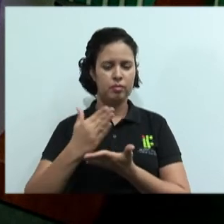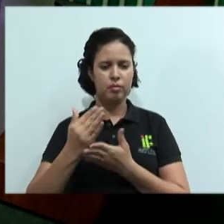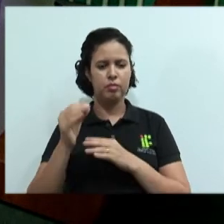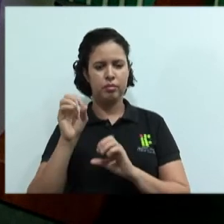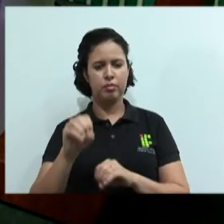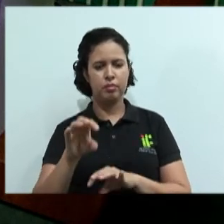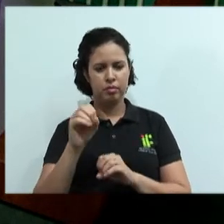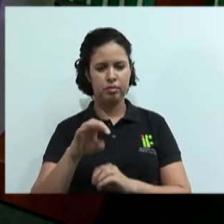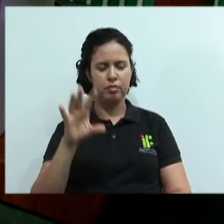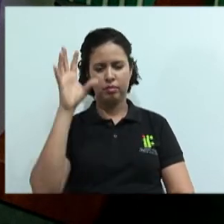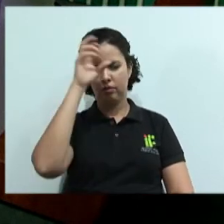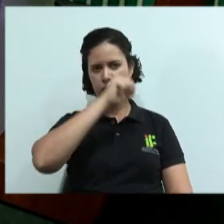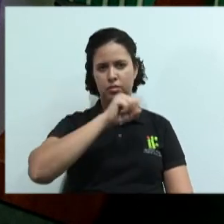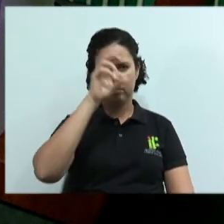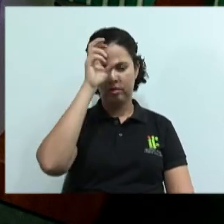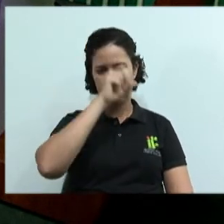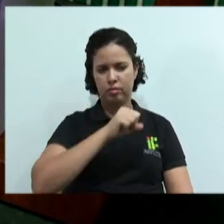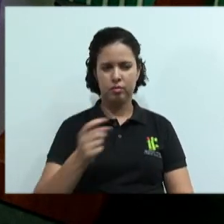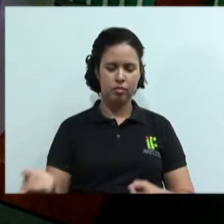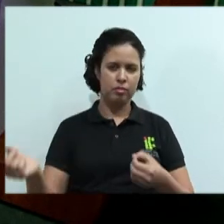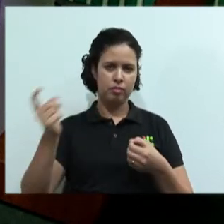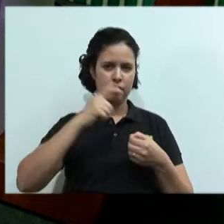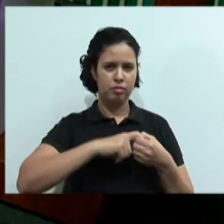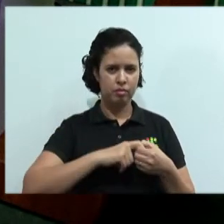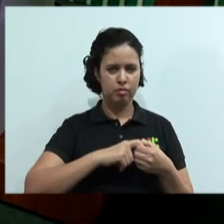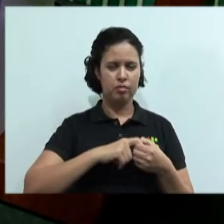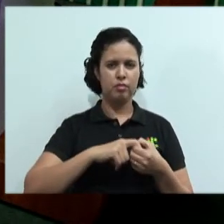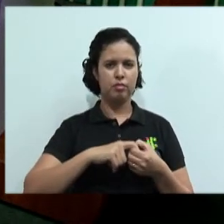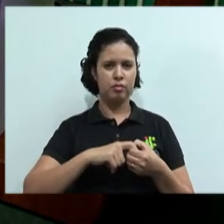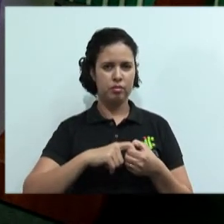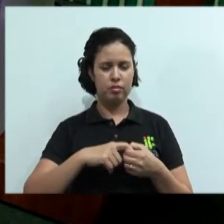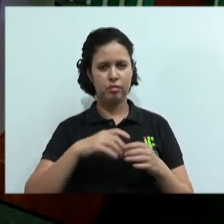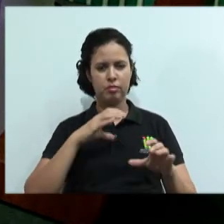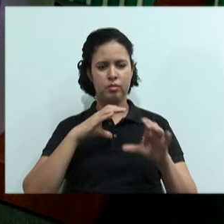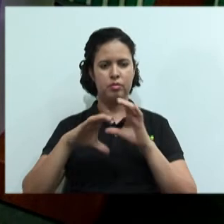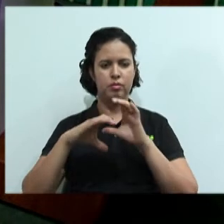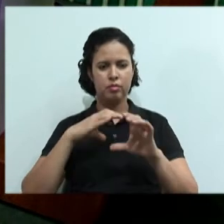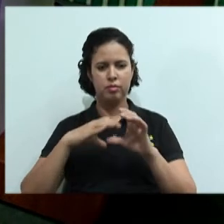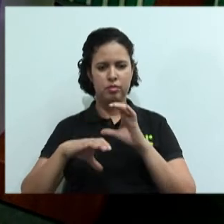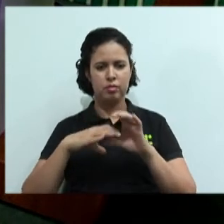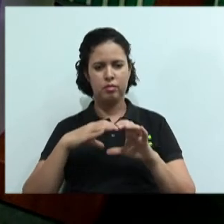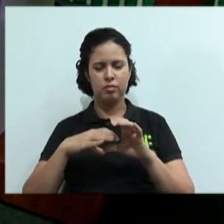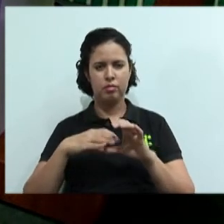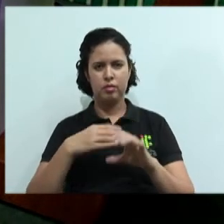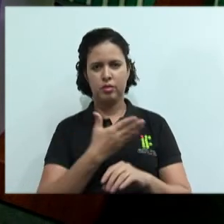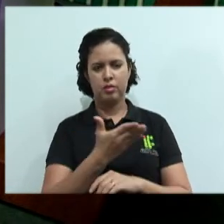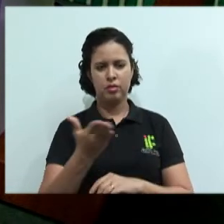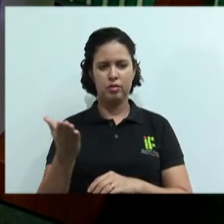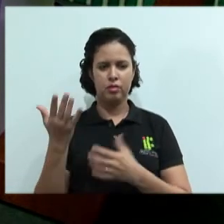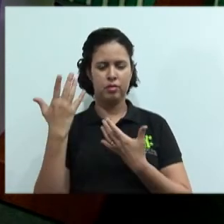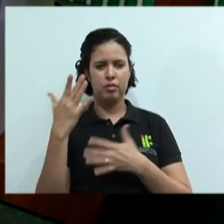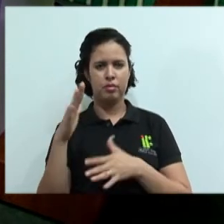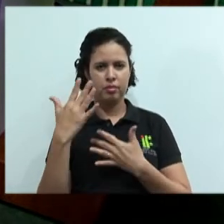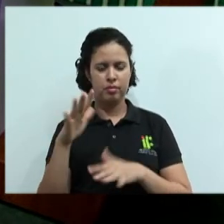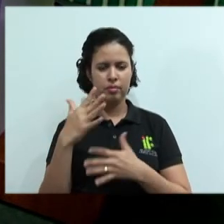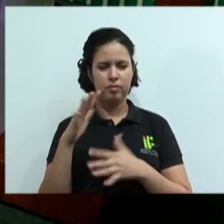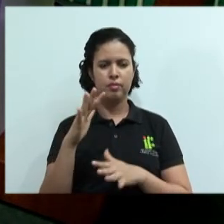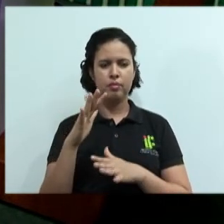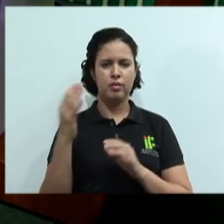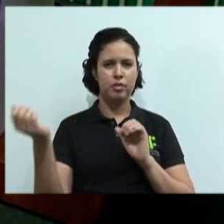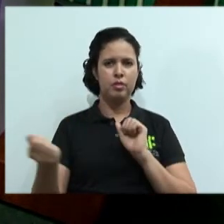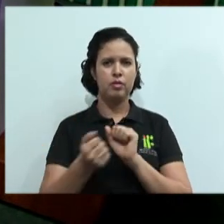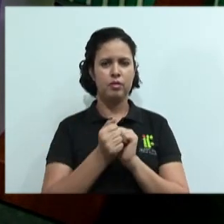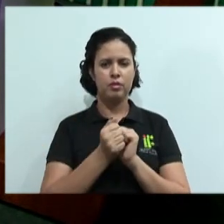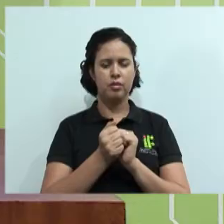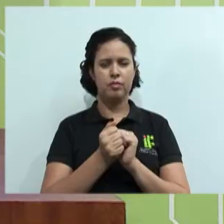aprendizagem a gente ter o feedback, o retorno daquilo que nós estamos comunicando pra vocês. Então, vocês estão todos de parabéns. E venham comigo